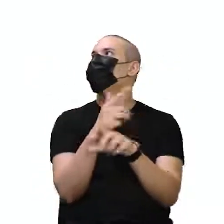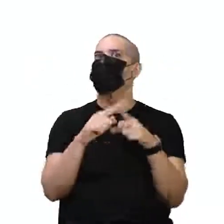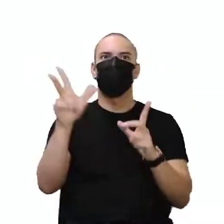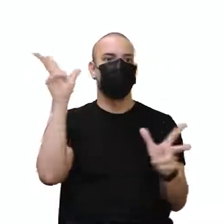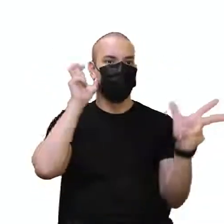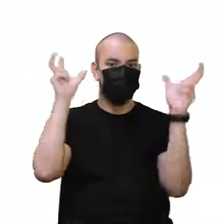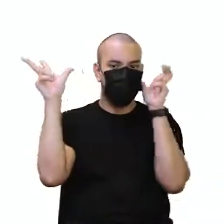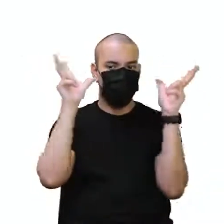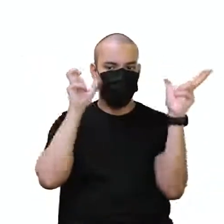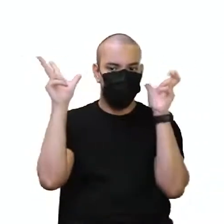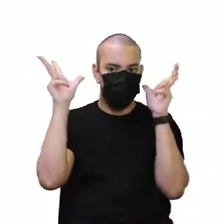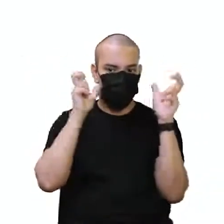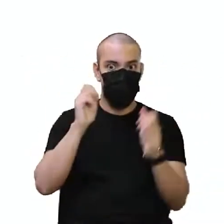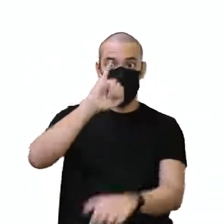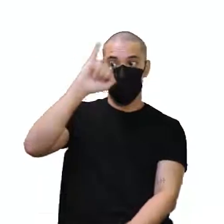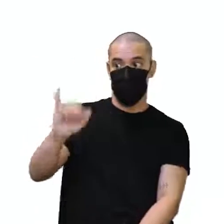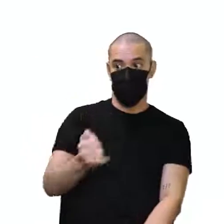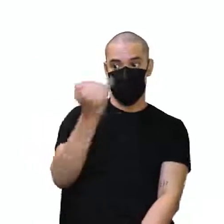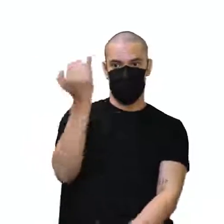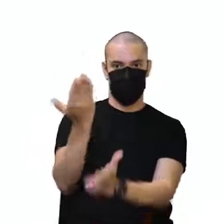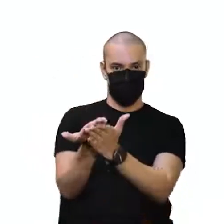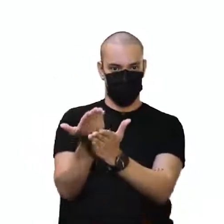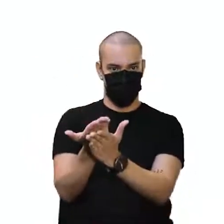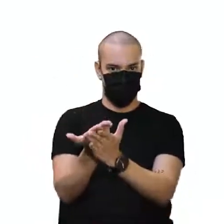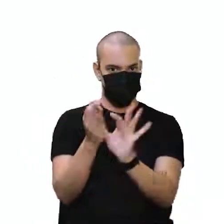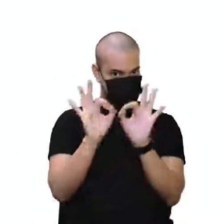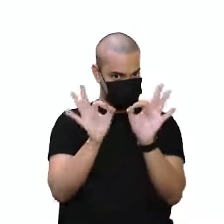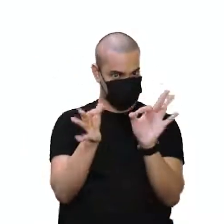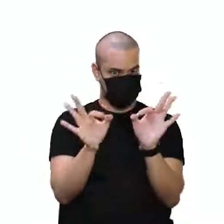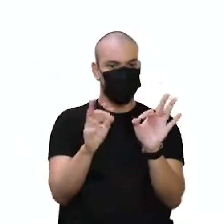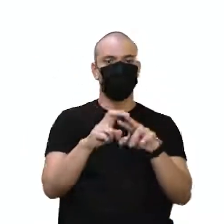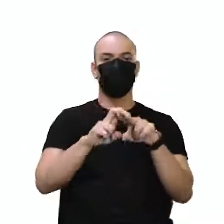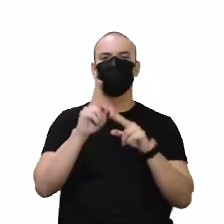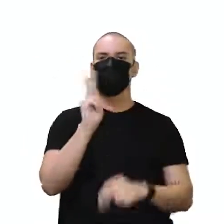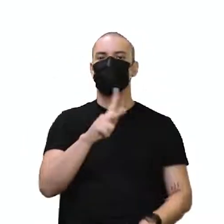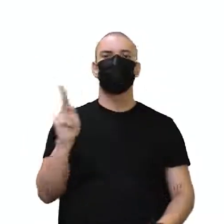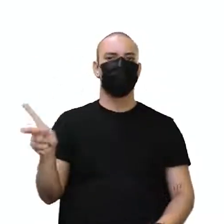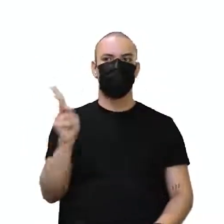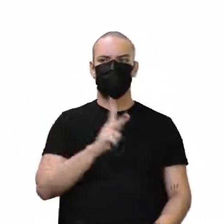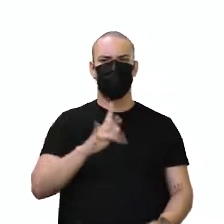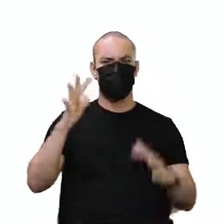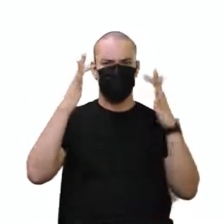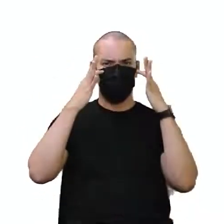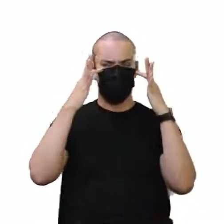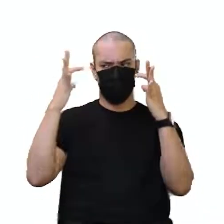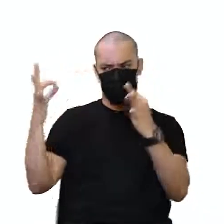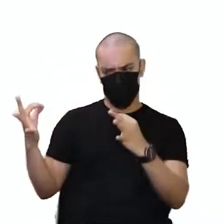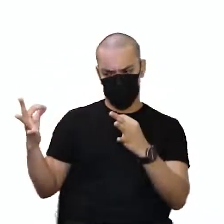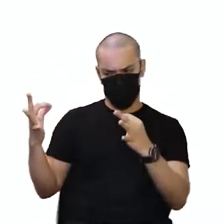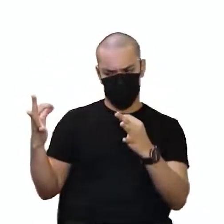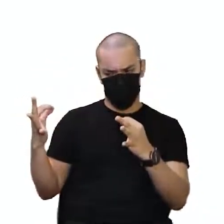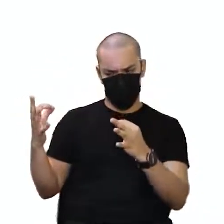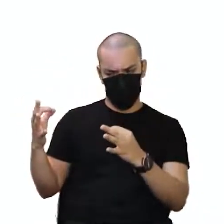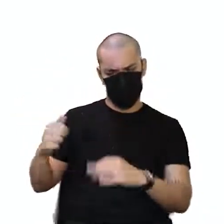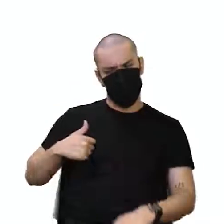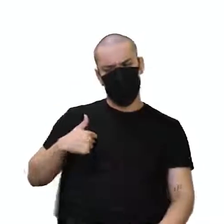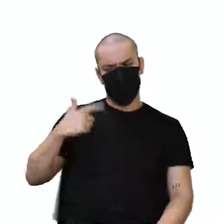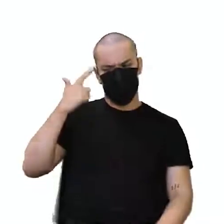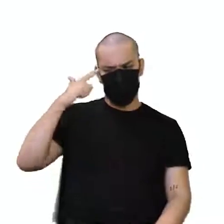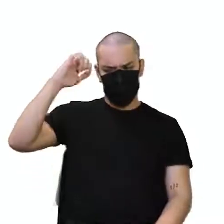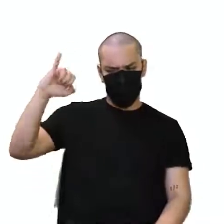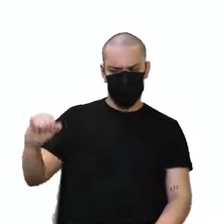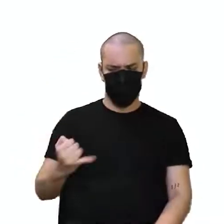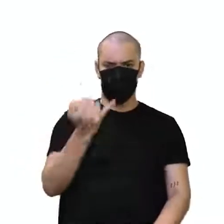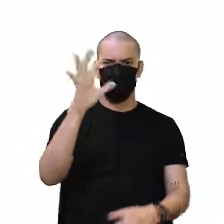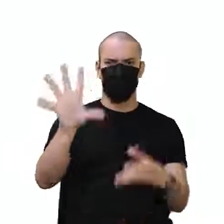a gente pega e aproveita no meio da aula, a gente não joga fora, não. Então, o professor atento à discussão, aproveitou o assunto e para